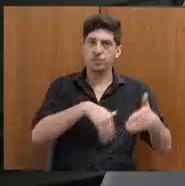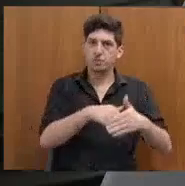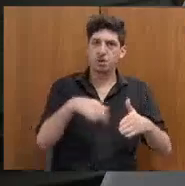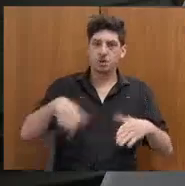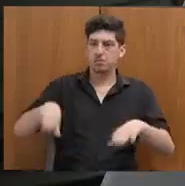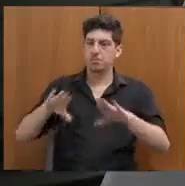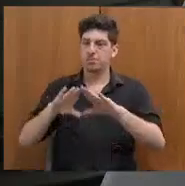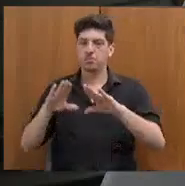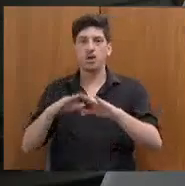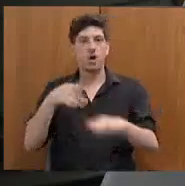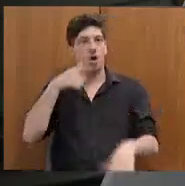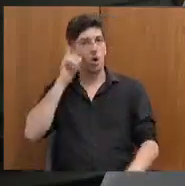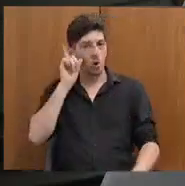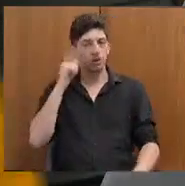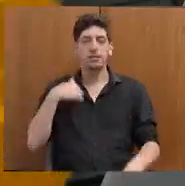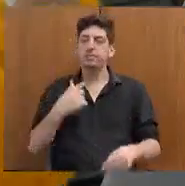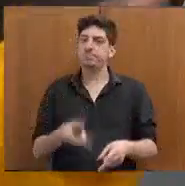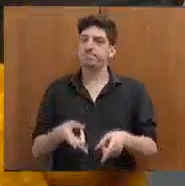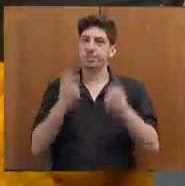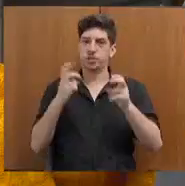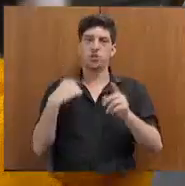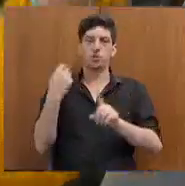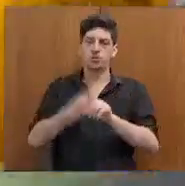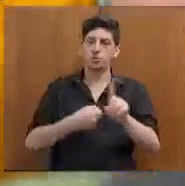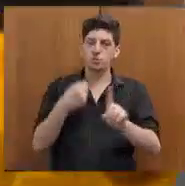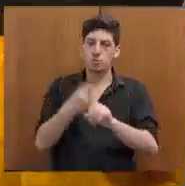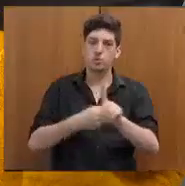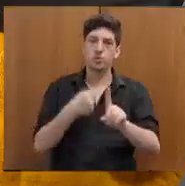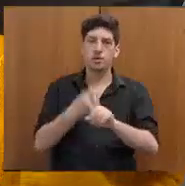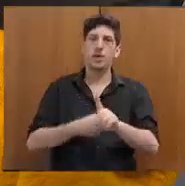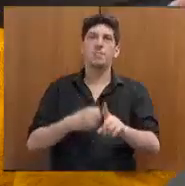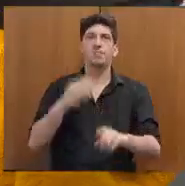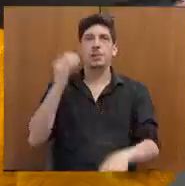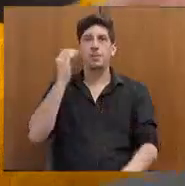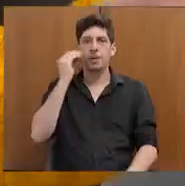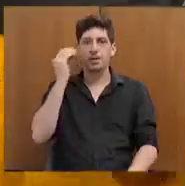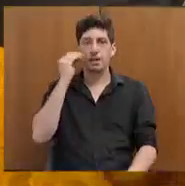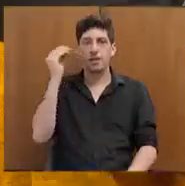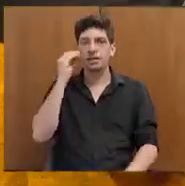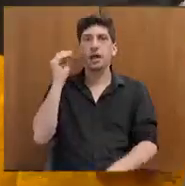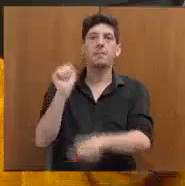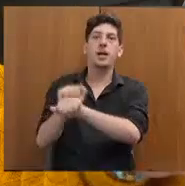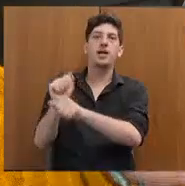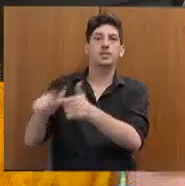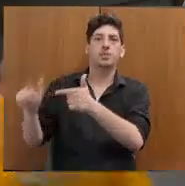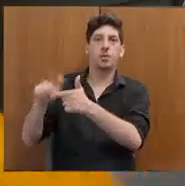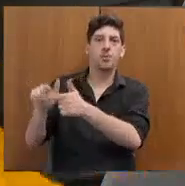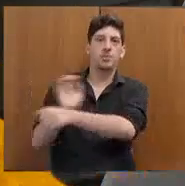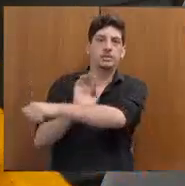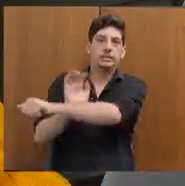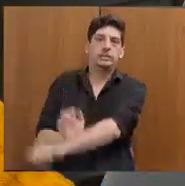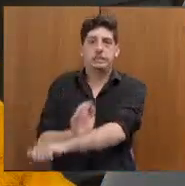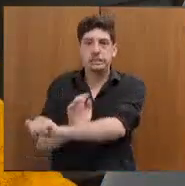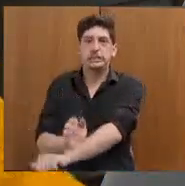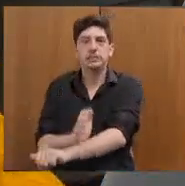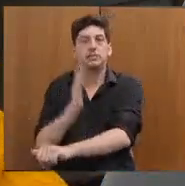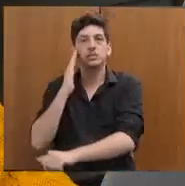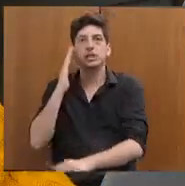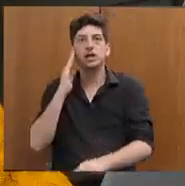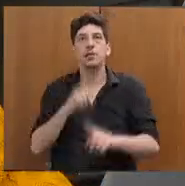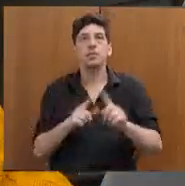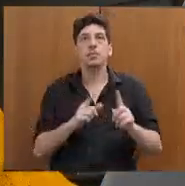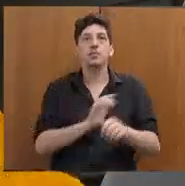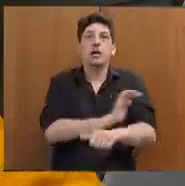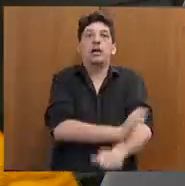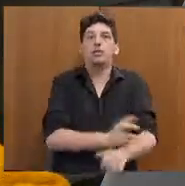foi bem didático, a gente está lá lutando para interromper partidas de futebol em caso de racismo, e o racismo está aqui pertinho